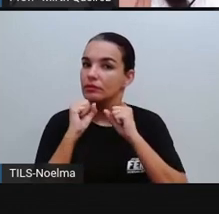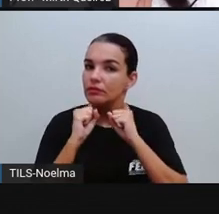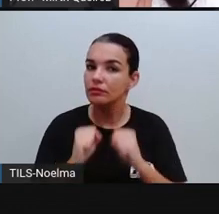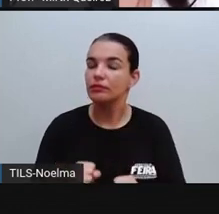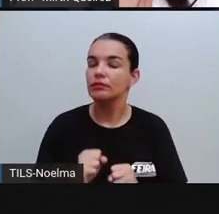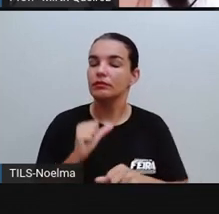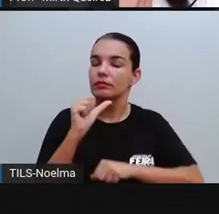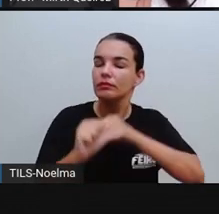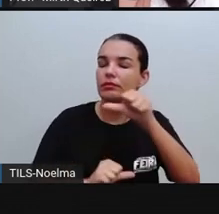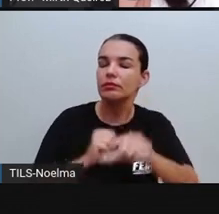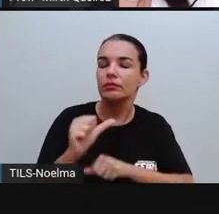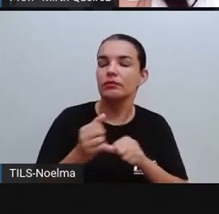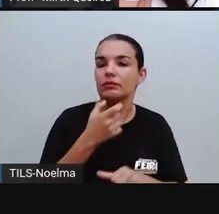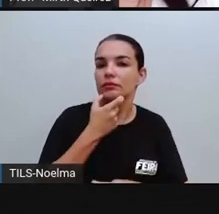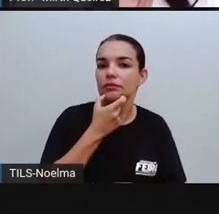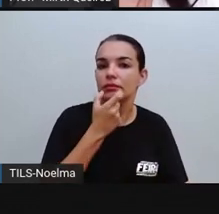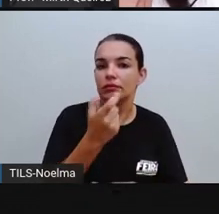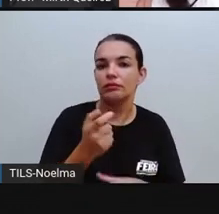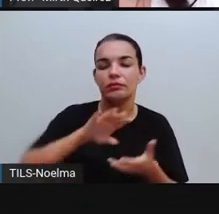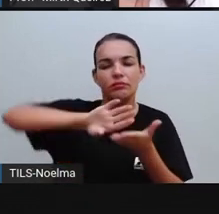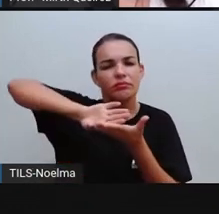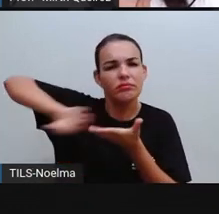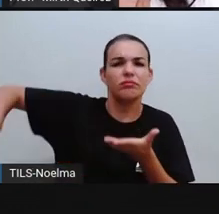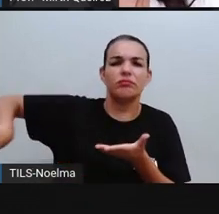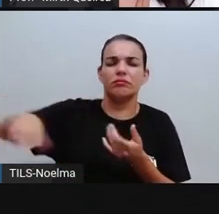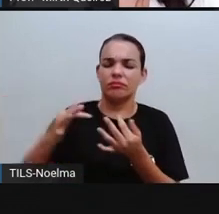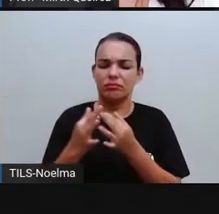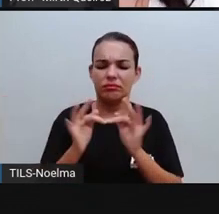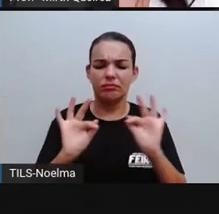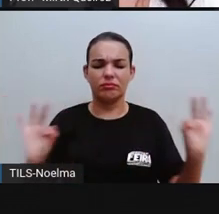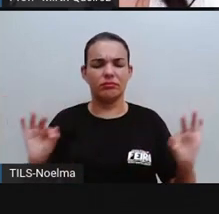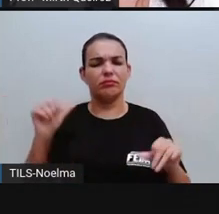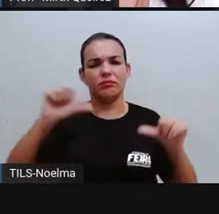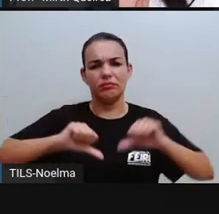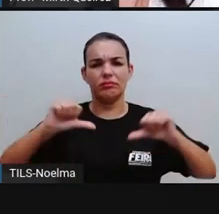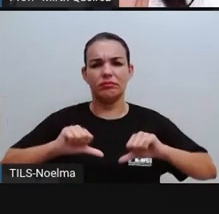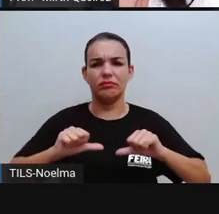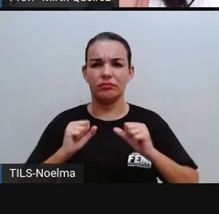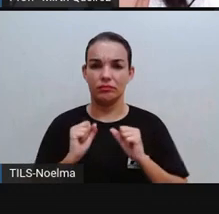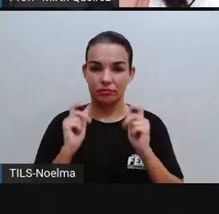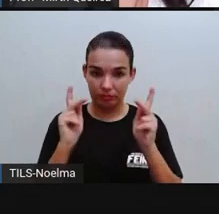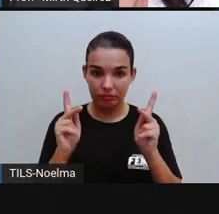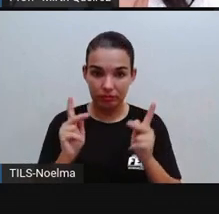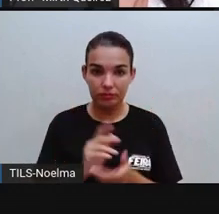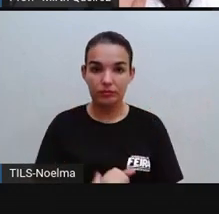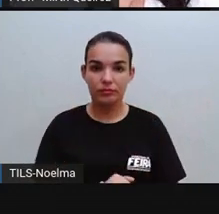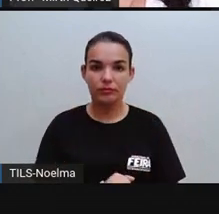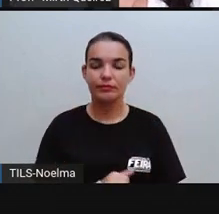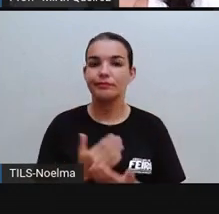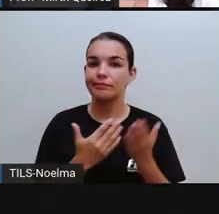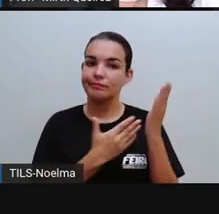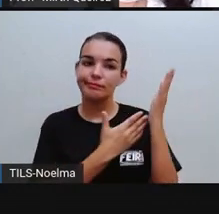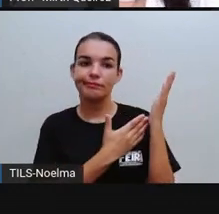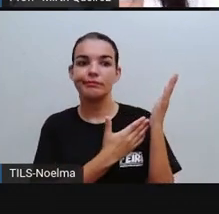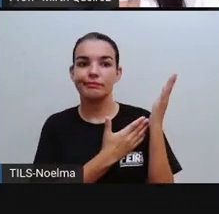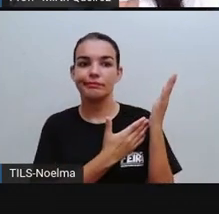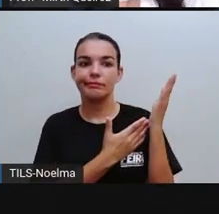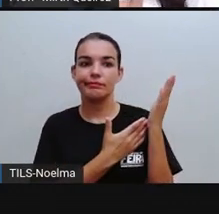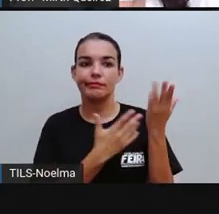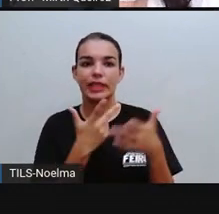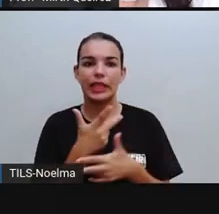moldar o nosso vocabulário e retirar essas expressões dele, certo? A coisa tá preta.